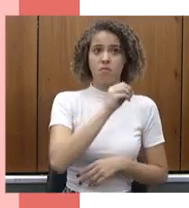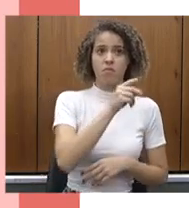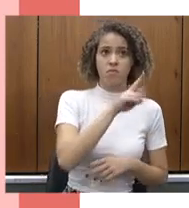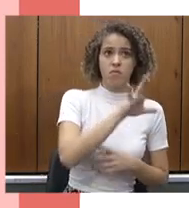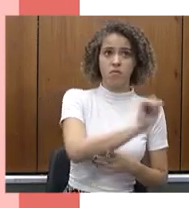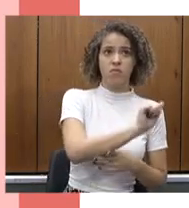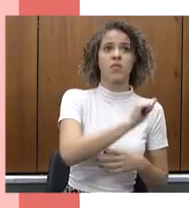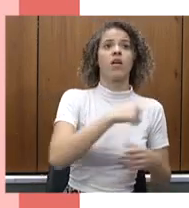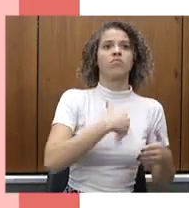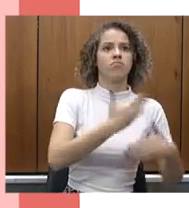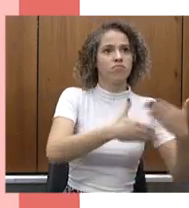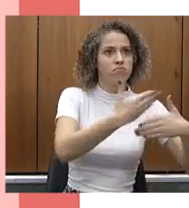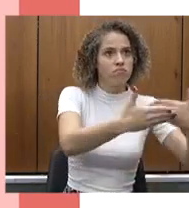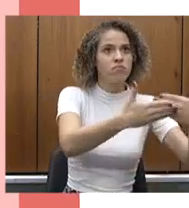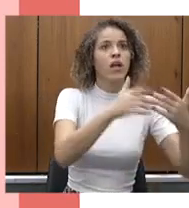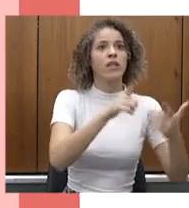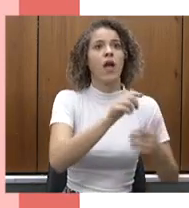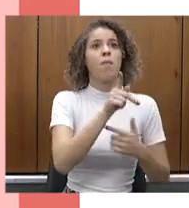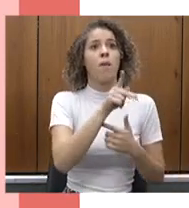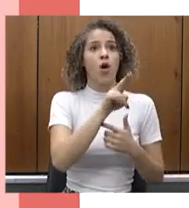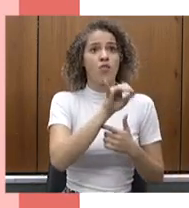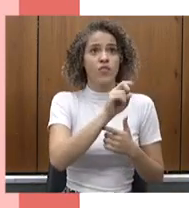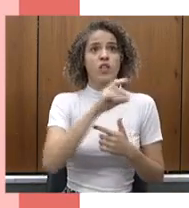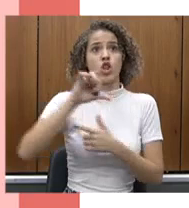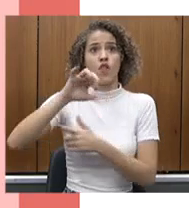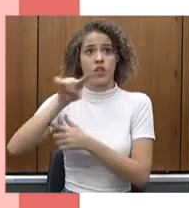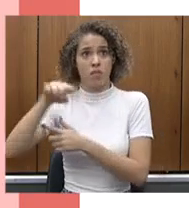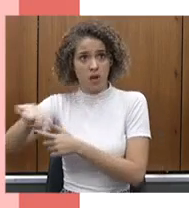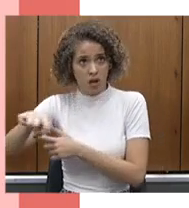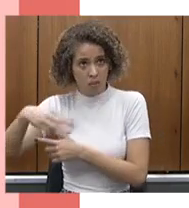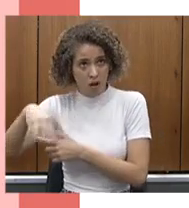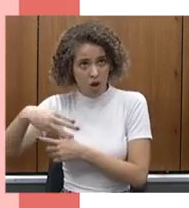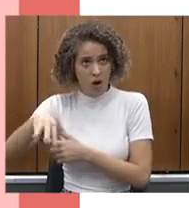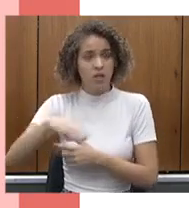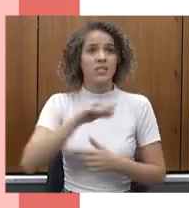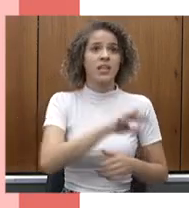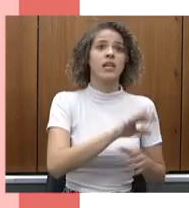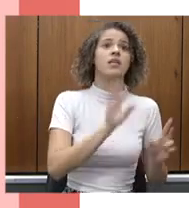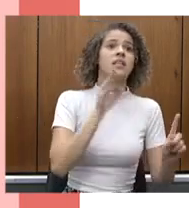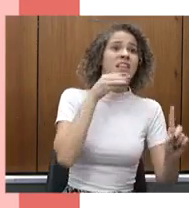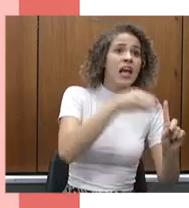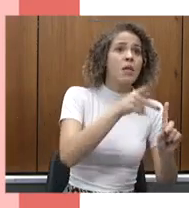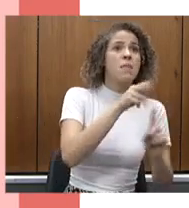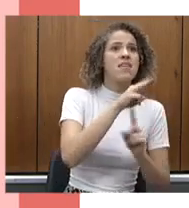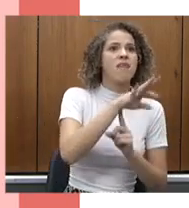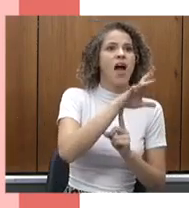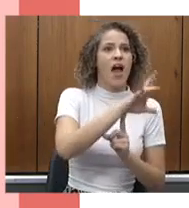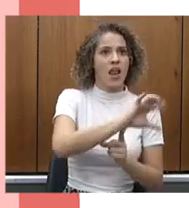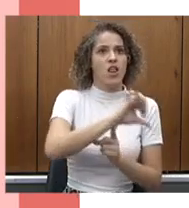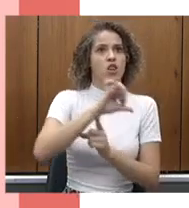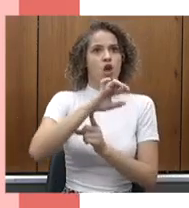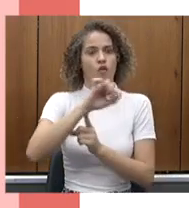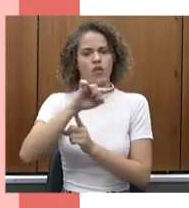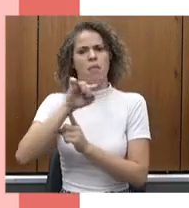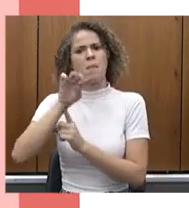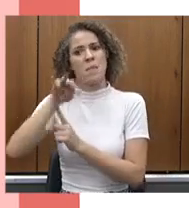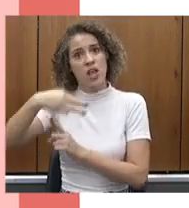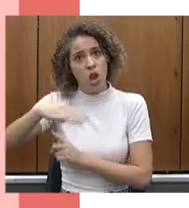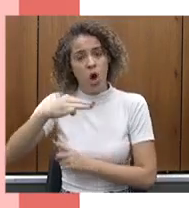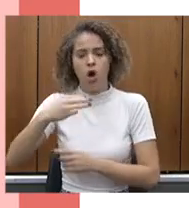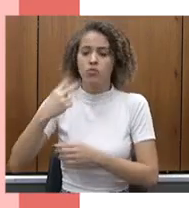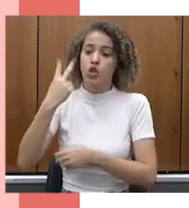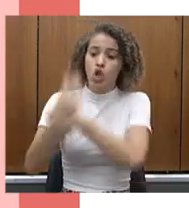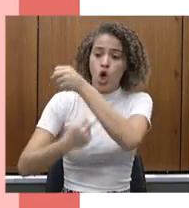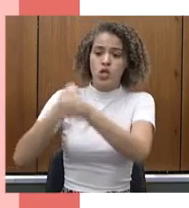primária, mais 90 milhões. Então, nós vamos fechar aí com 9,4 bilhões. Isso aí, gente, dois anos seguidos de